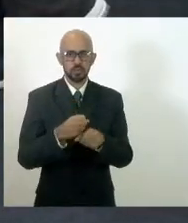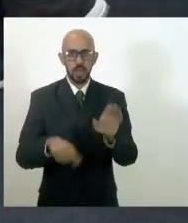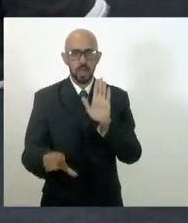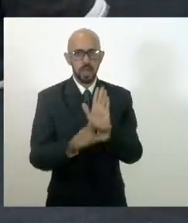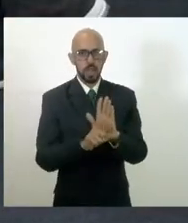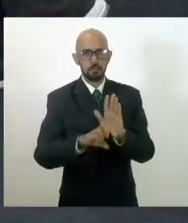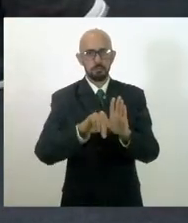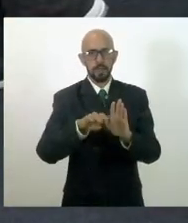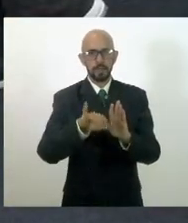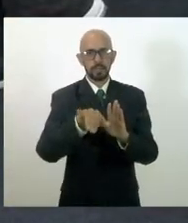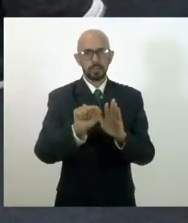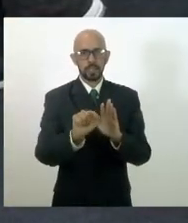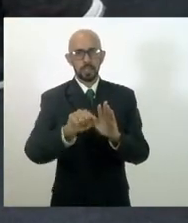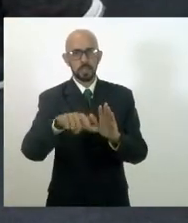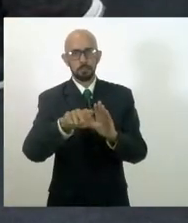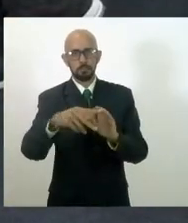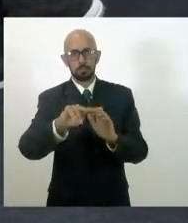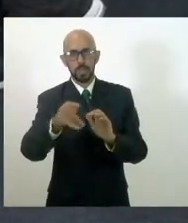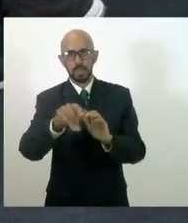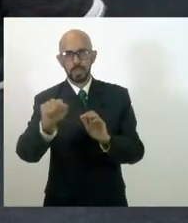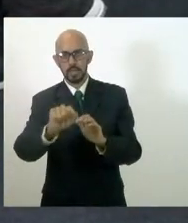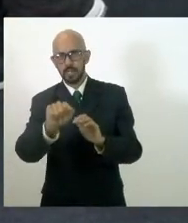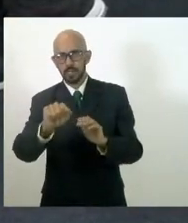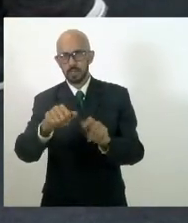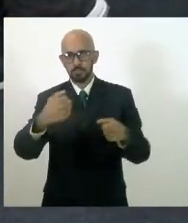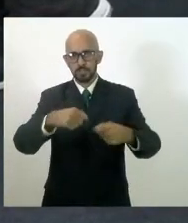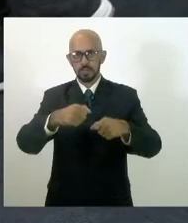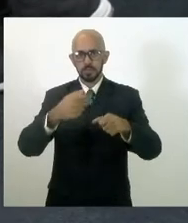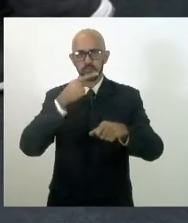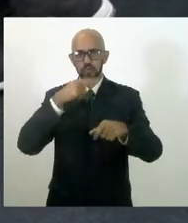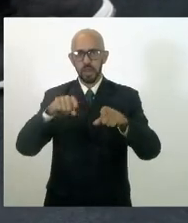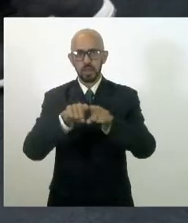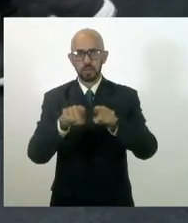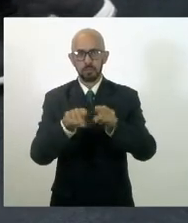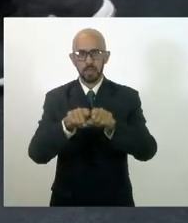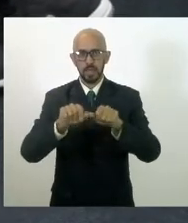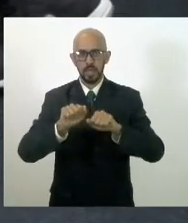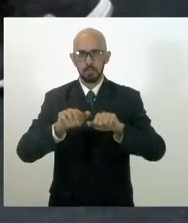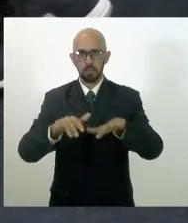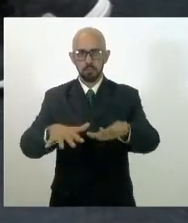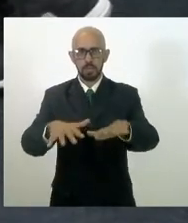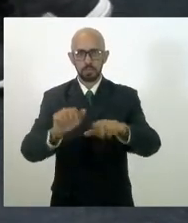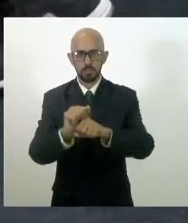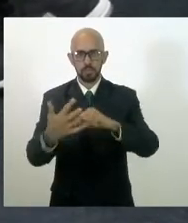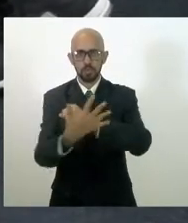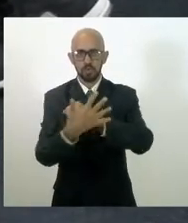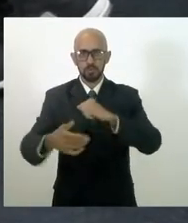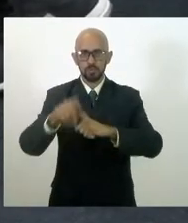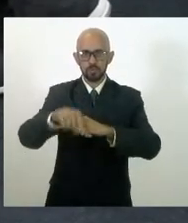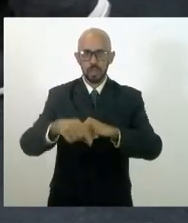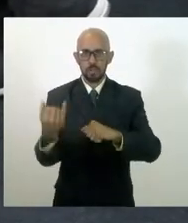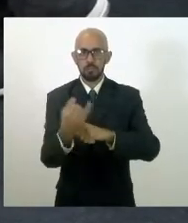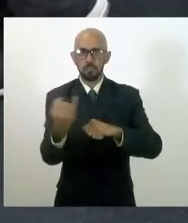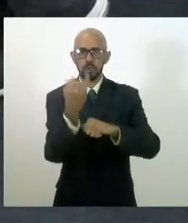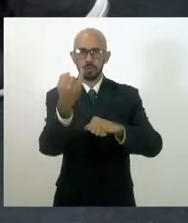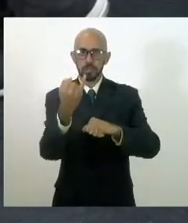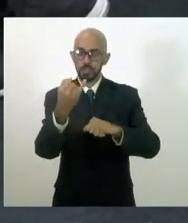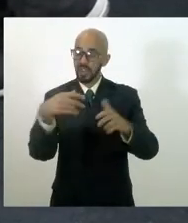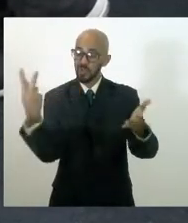é bom que se diga que a pandemia do coronavírus foi crucial para as mulheres,